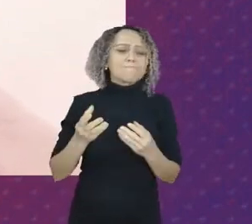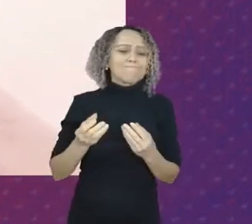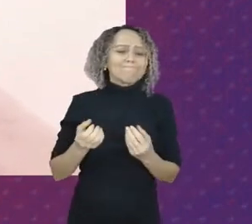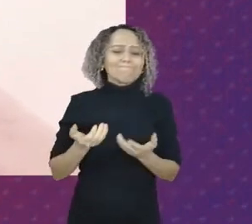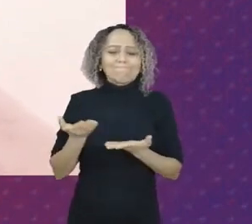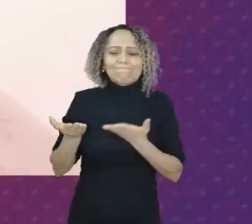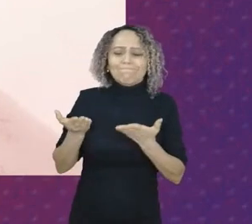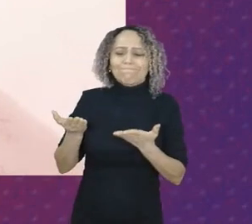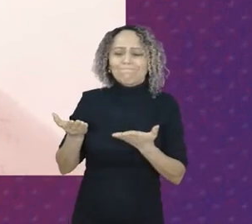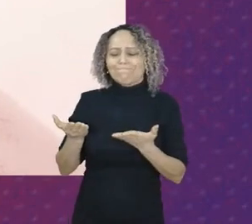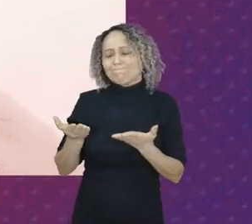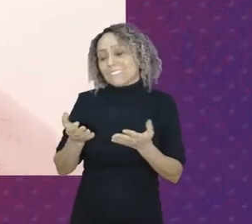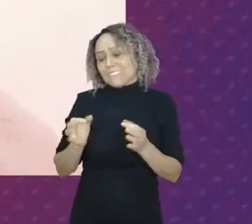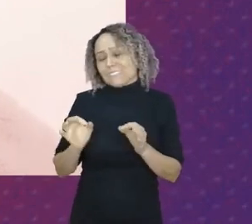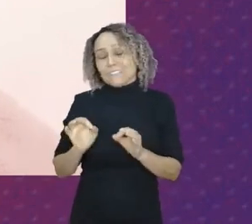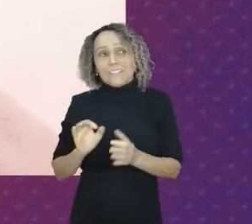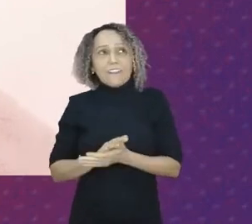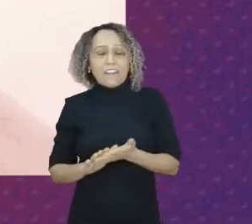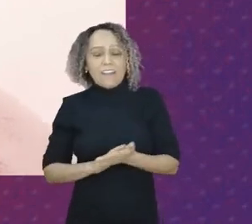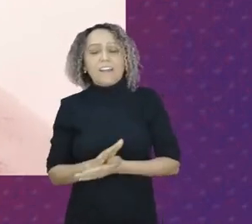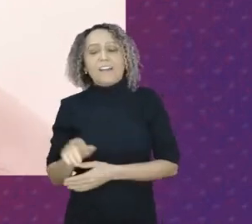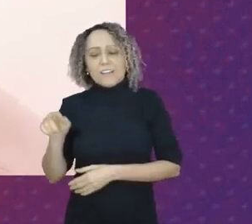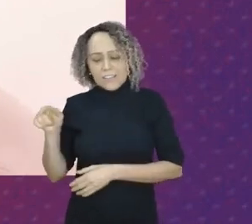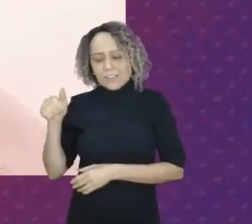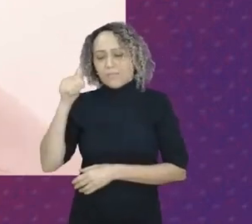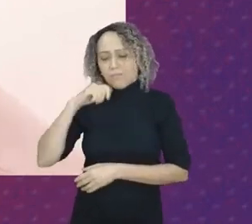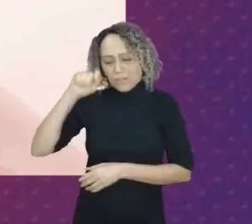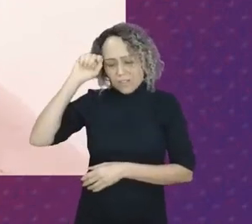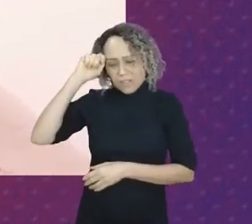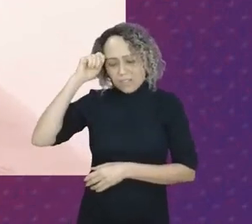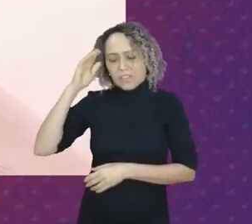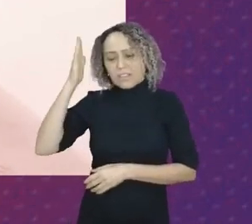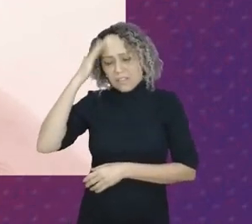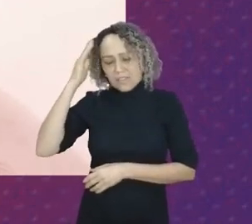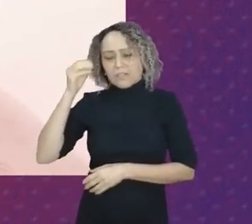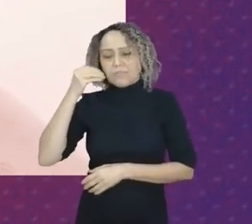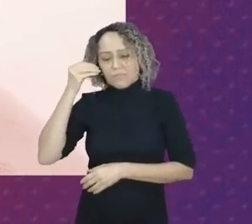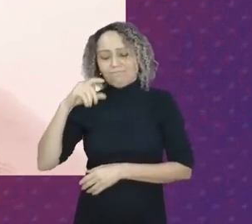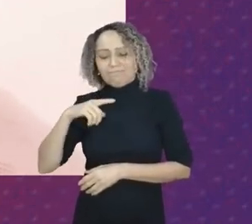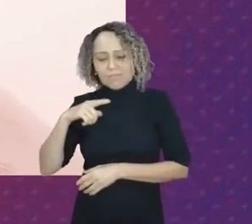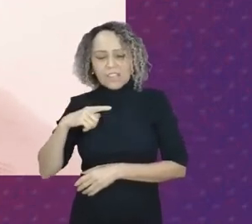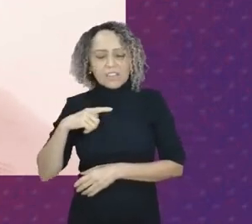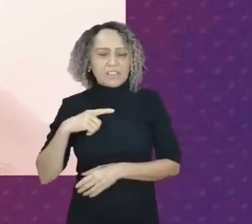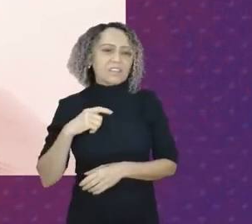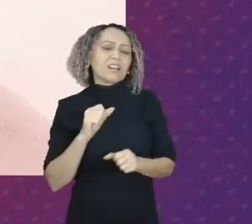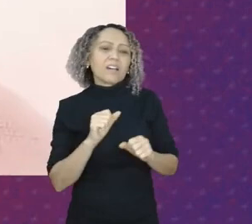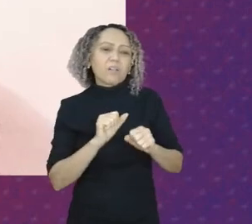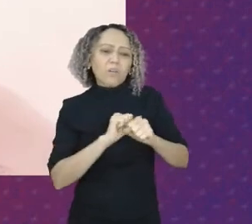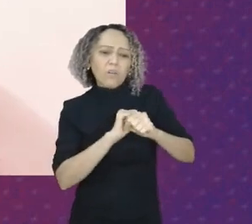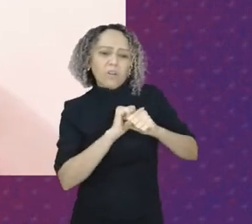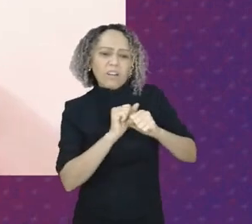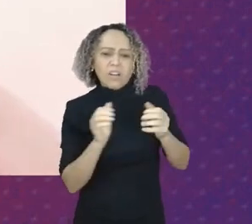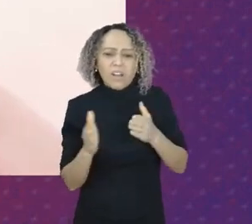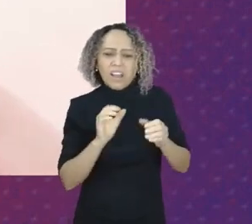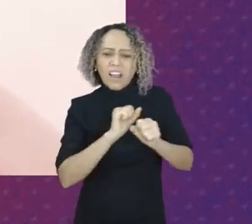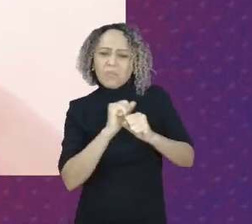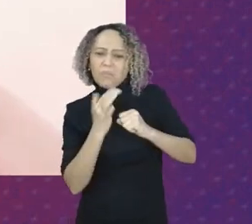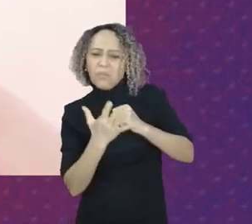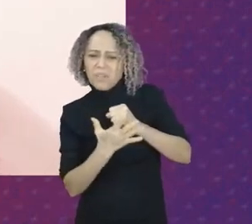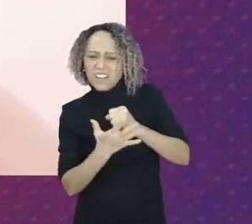o número da população que a covid levou. Quantos eram negros?